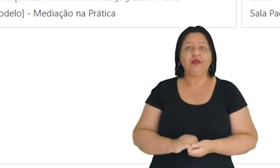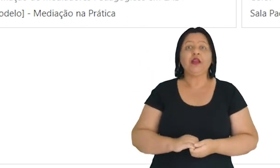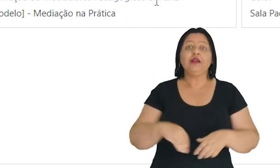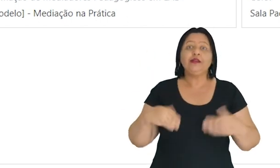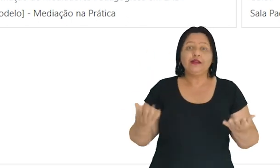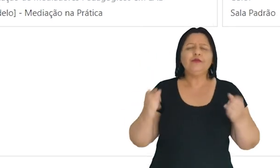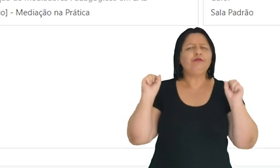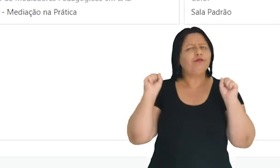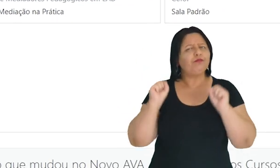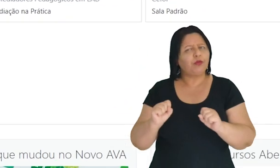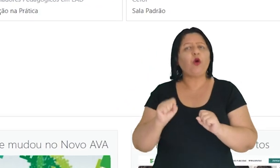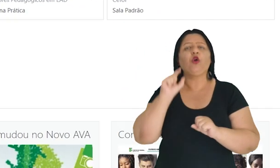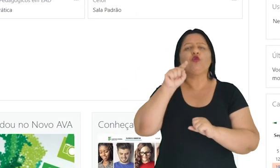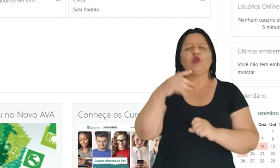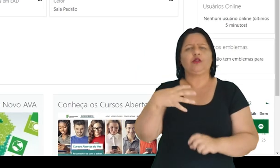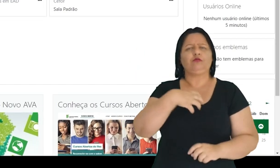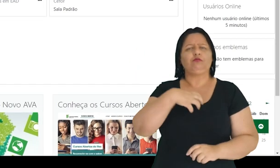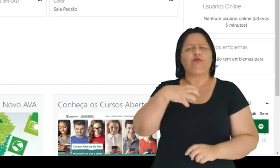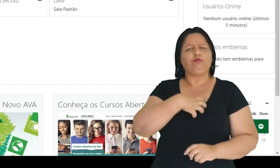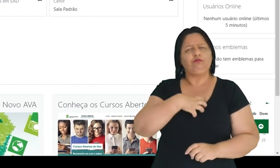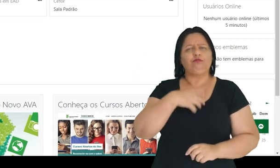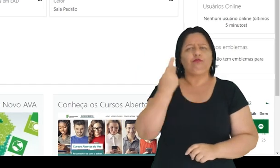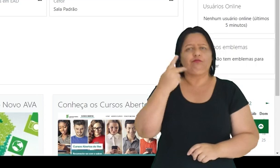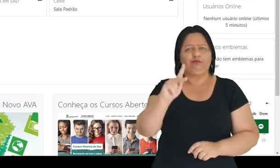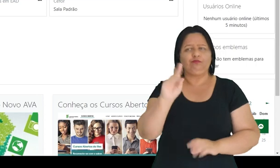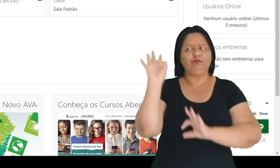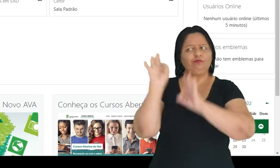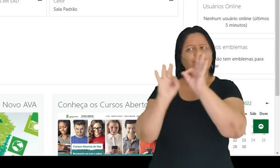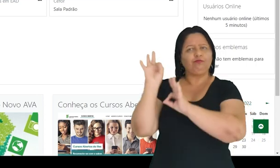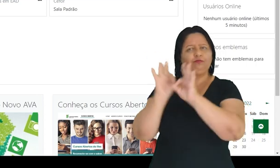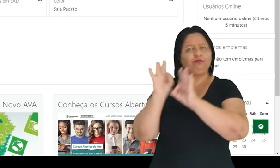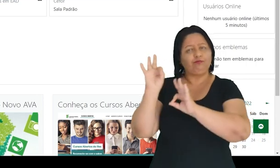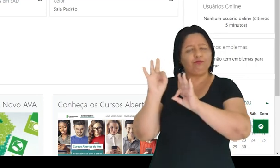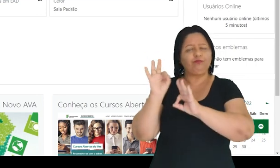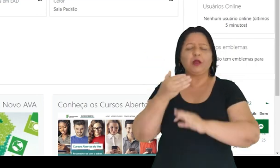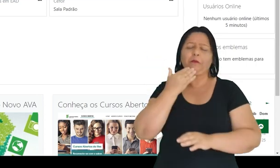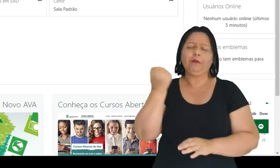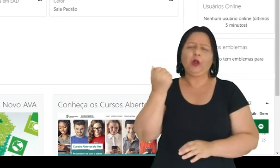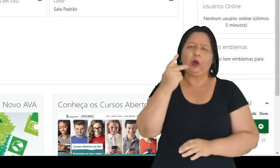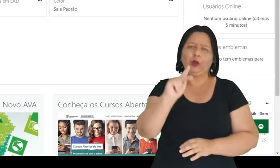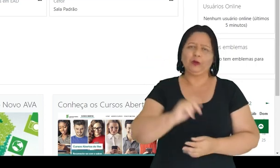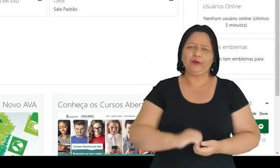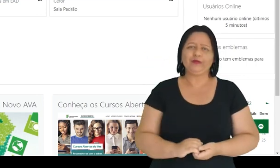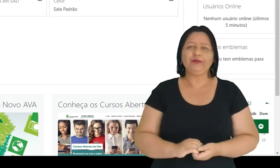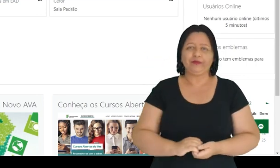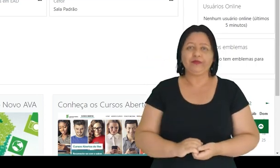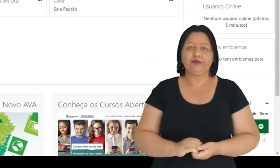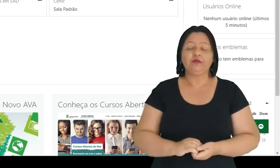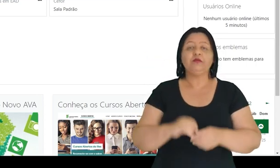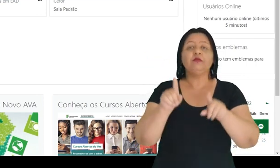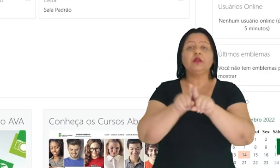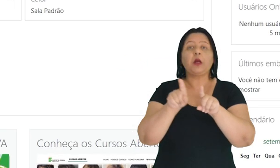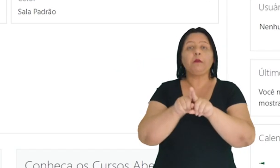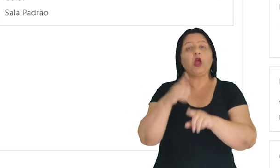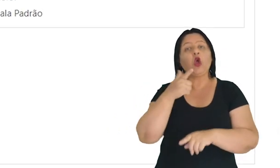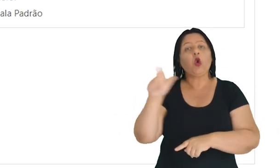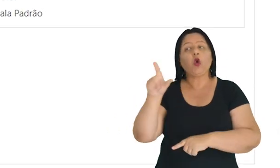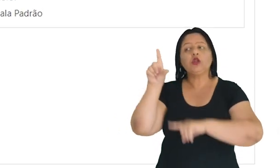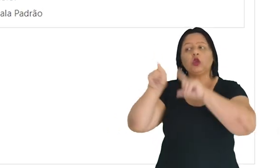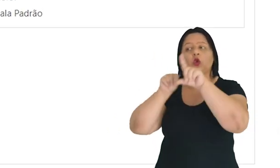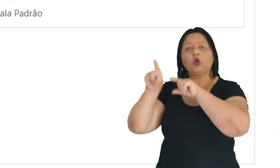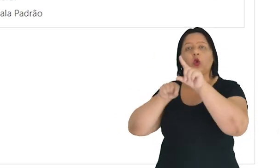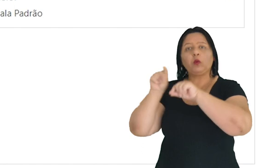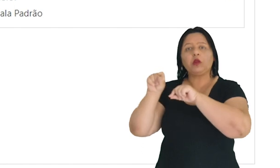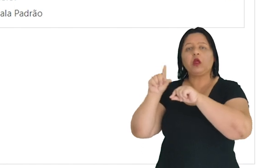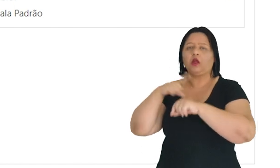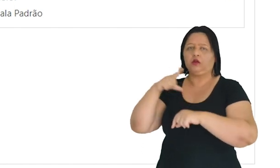favoritos. Enfim, é possível personalizar da forma que você considerar mais adequado. Aqui também